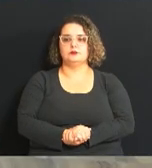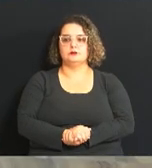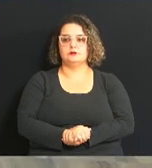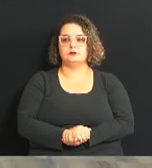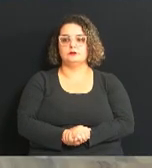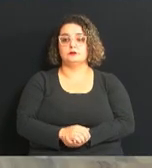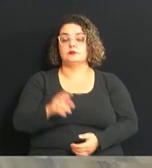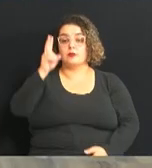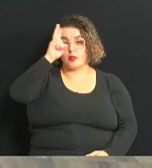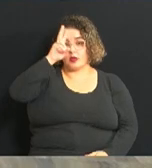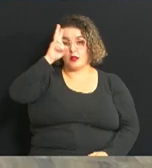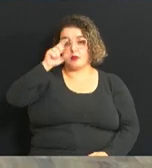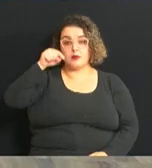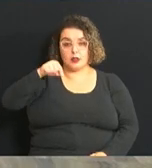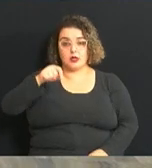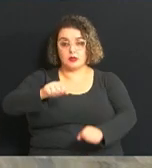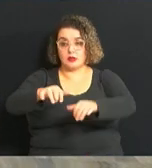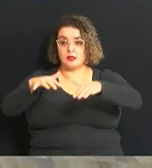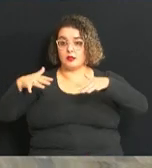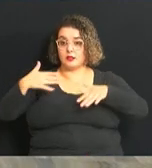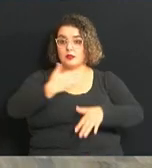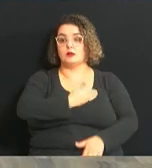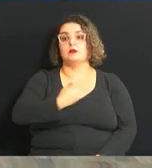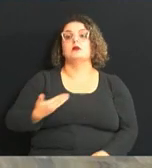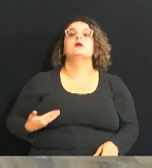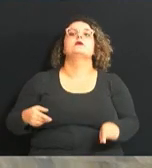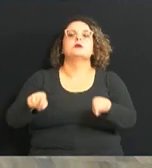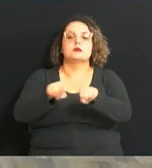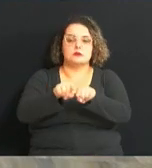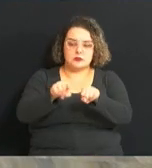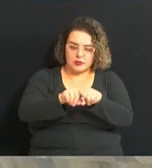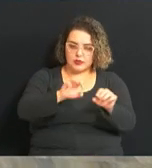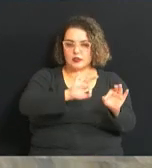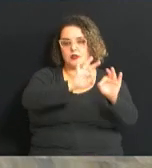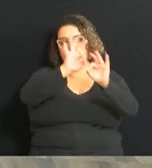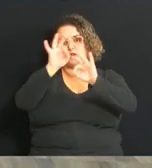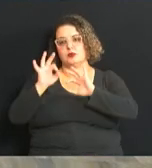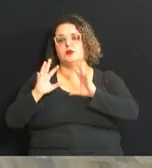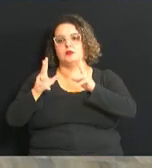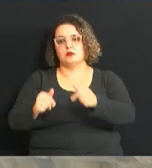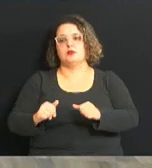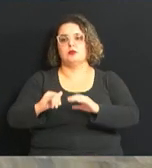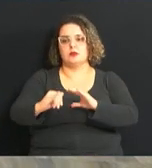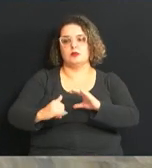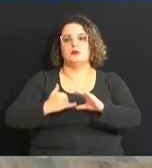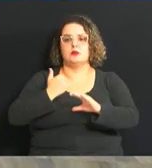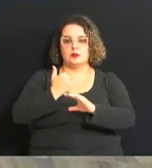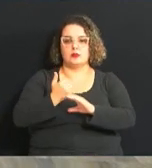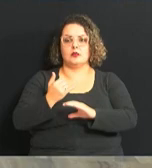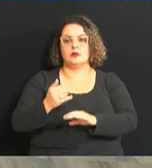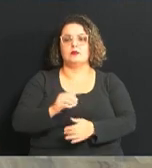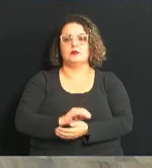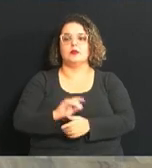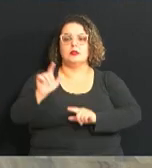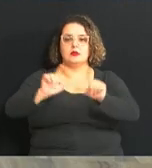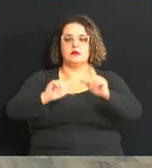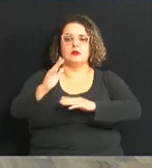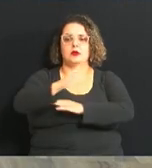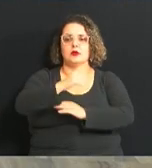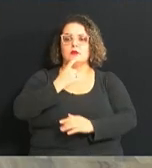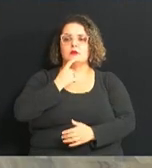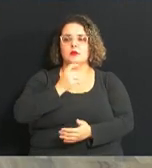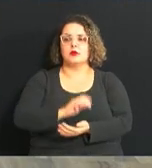Lembrando que esta audiência pública você também confere na íntegra no youtube.com.br tvcâmera.campenas.